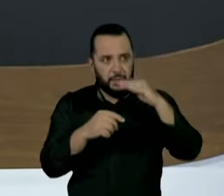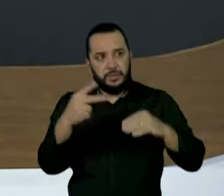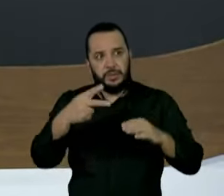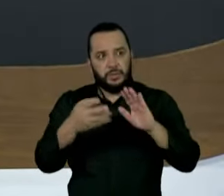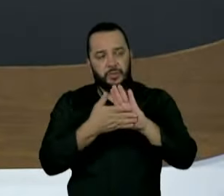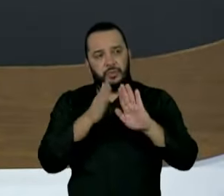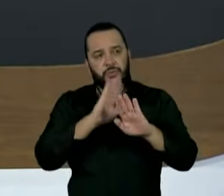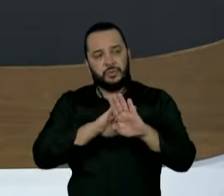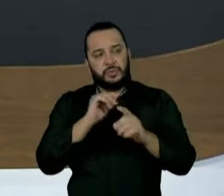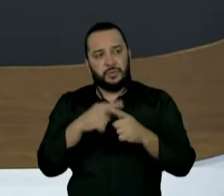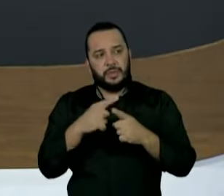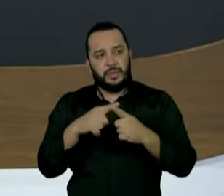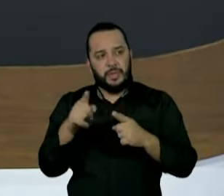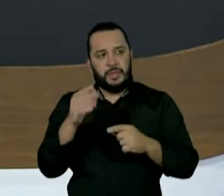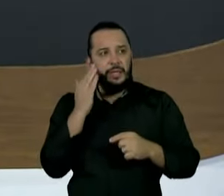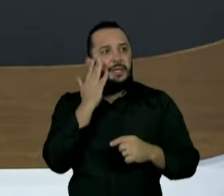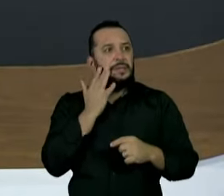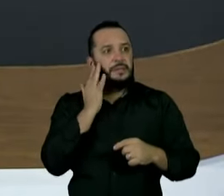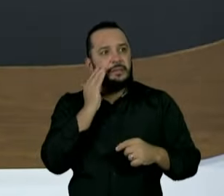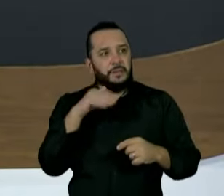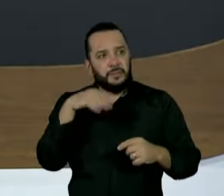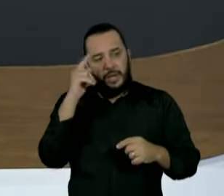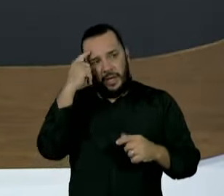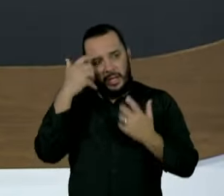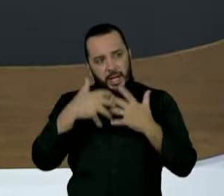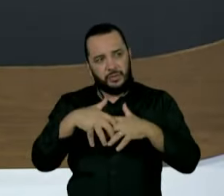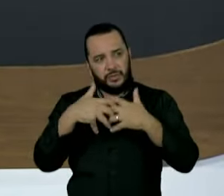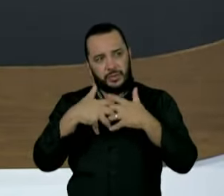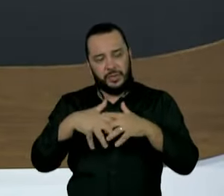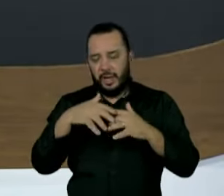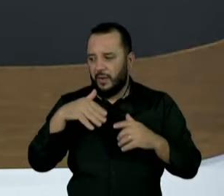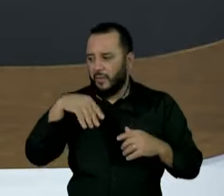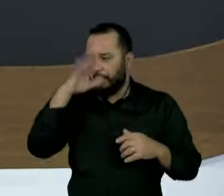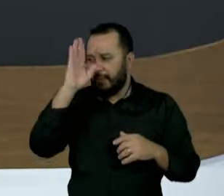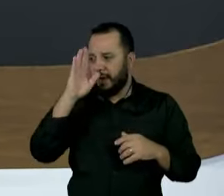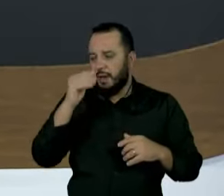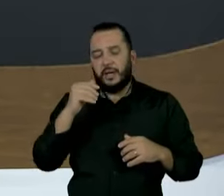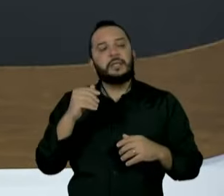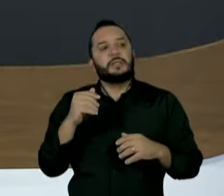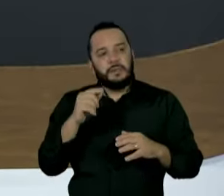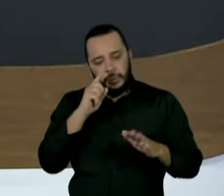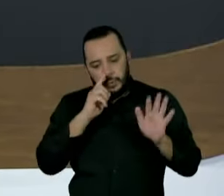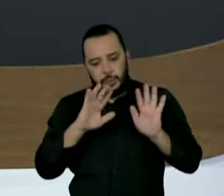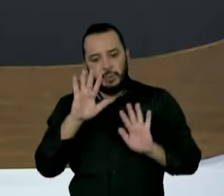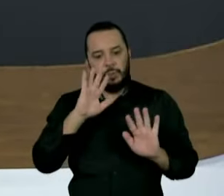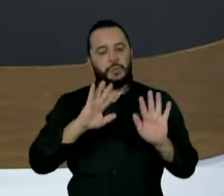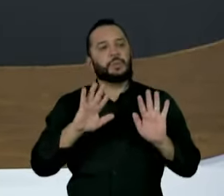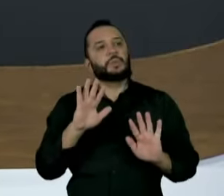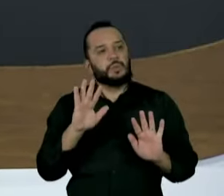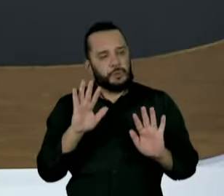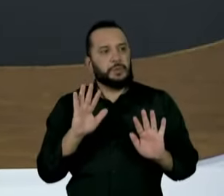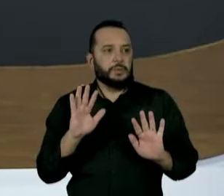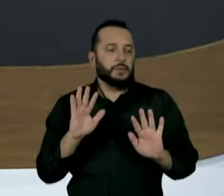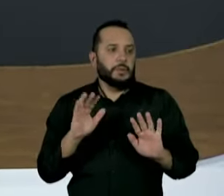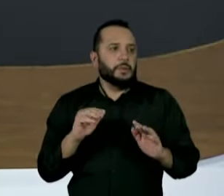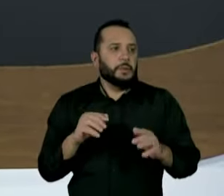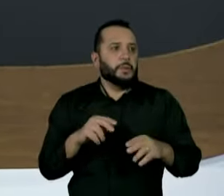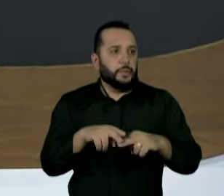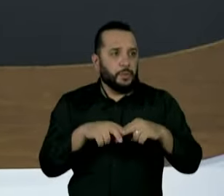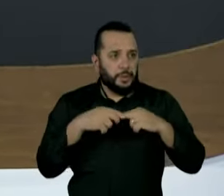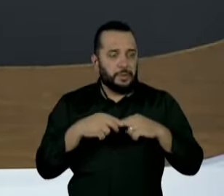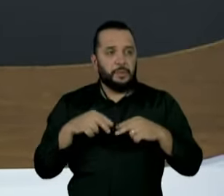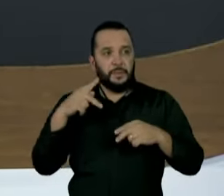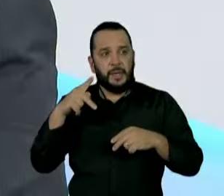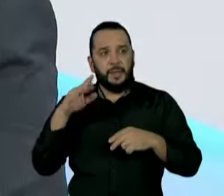nas suas palavras, mais racional, mais razoável, menos negacionista que o Bolsonaro, que, por isso, a aliança